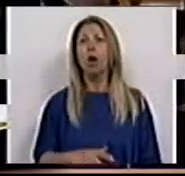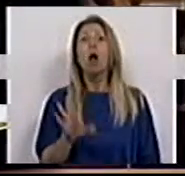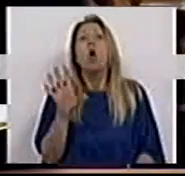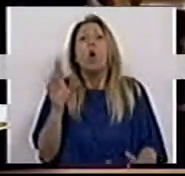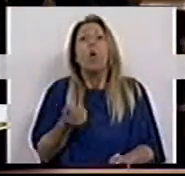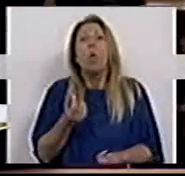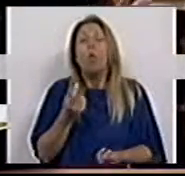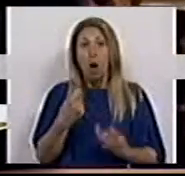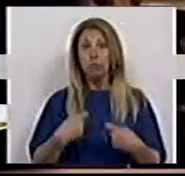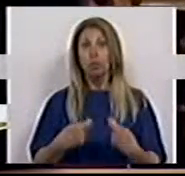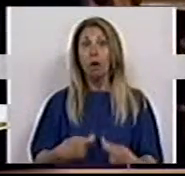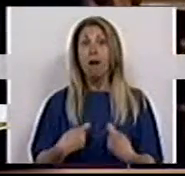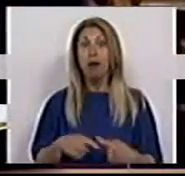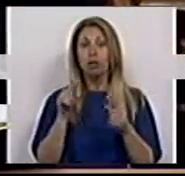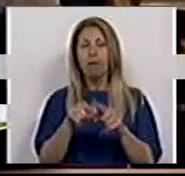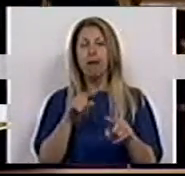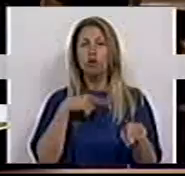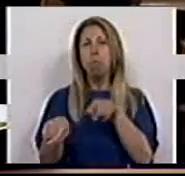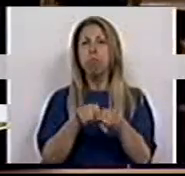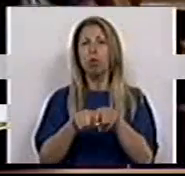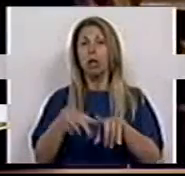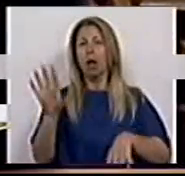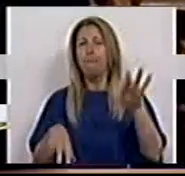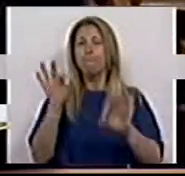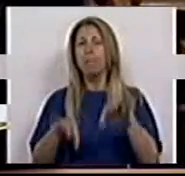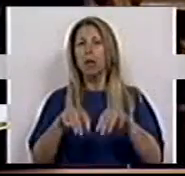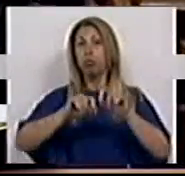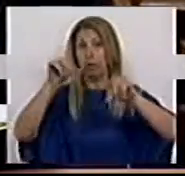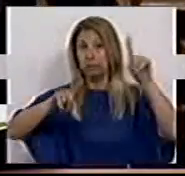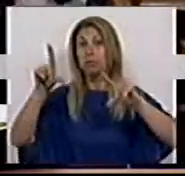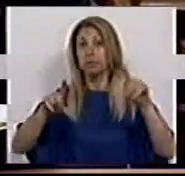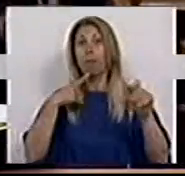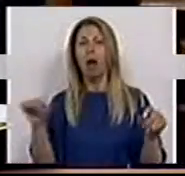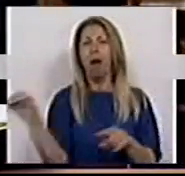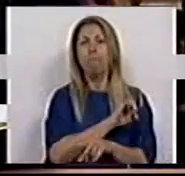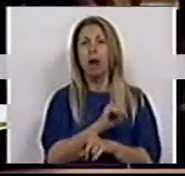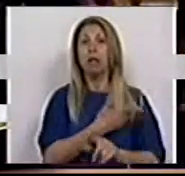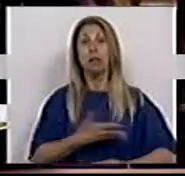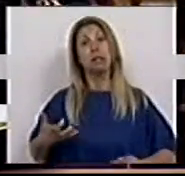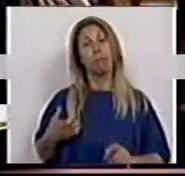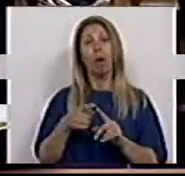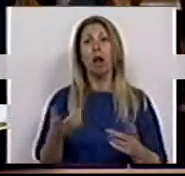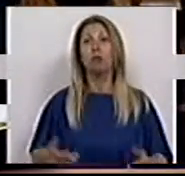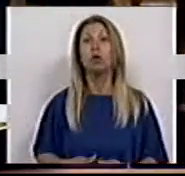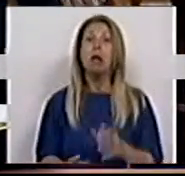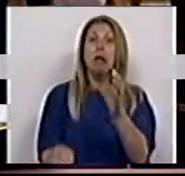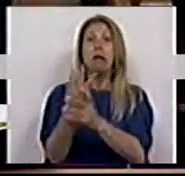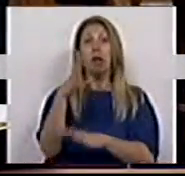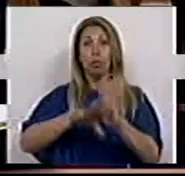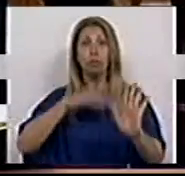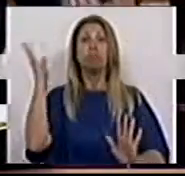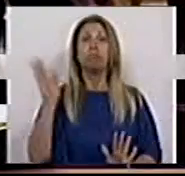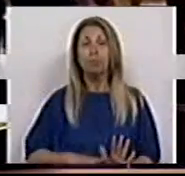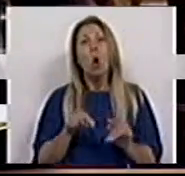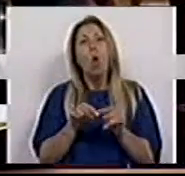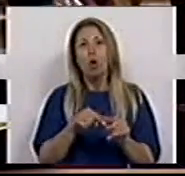esta política de manipulação de sondagens, para pagar desempregados nas sondagens, criando precários e hoje já nem precários,